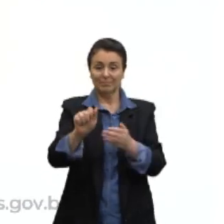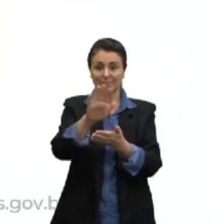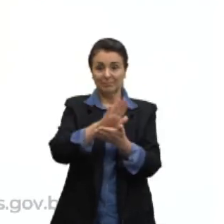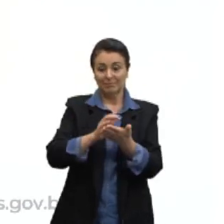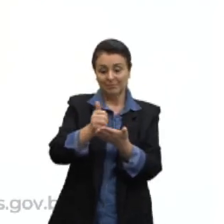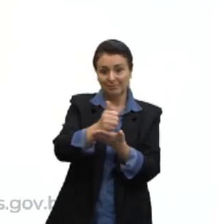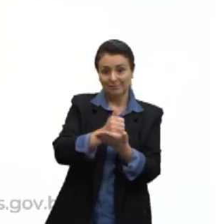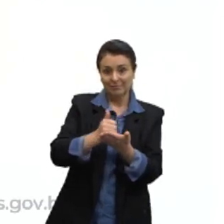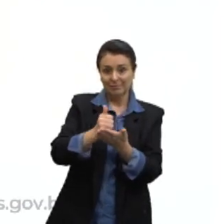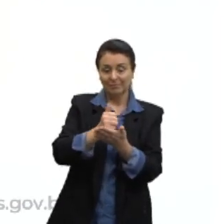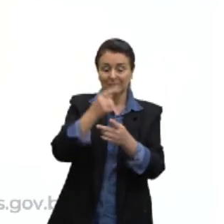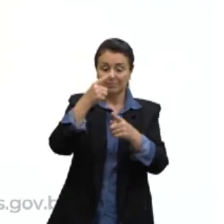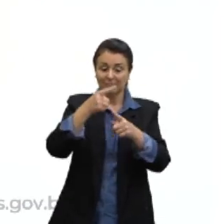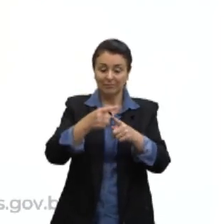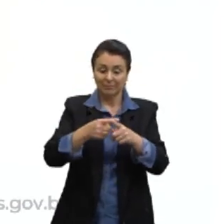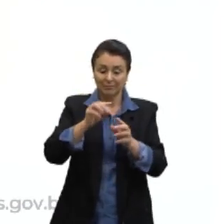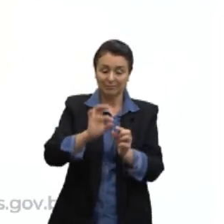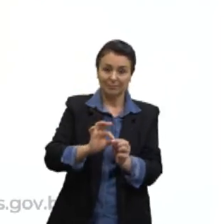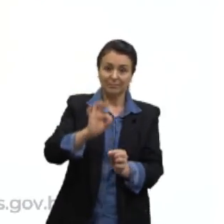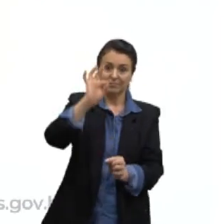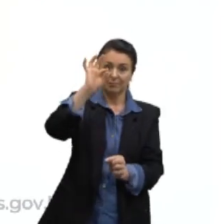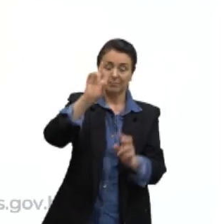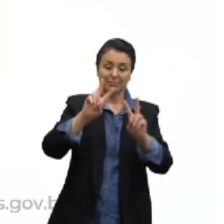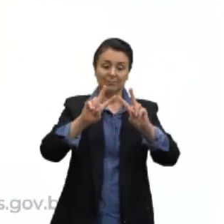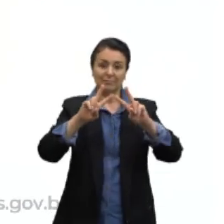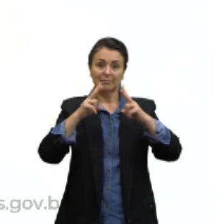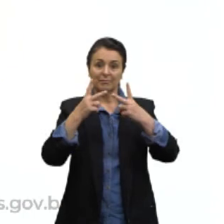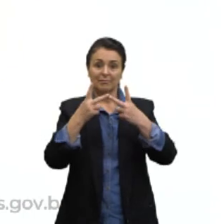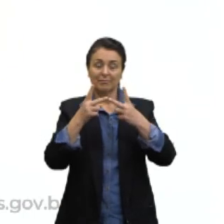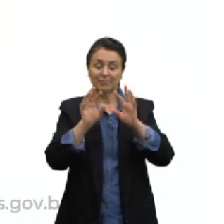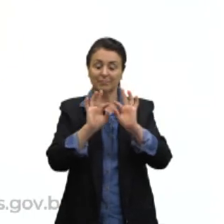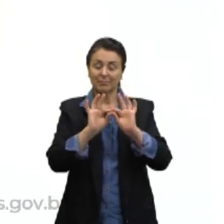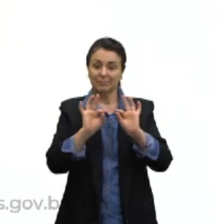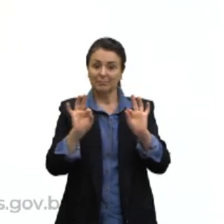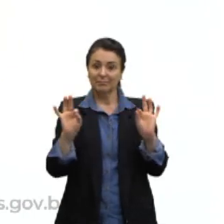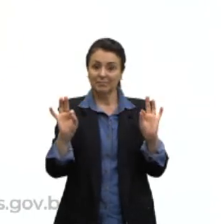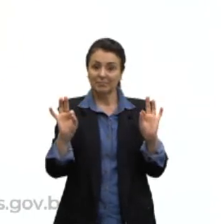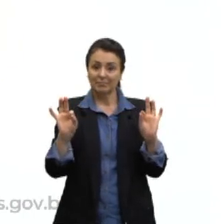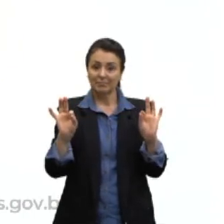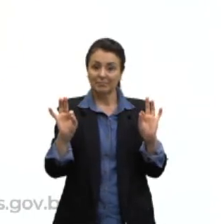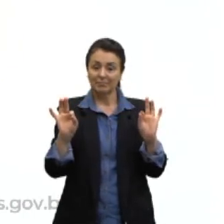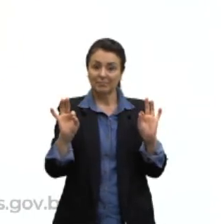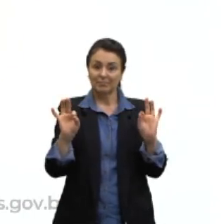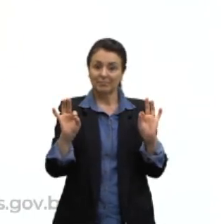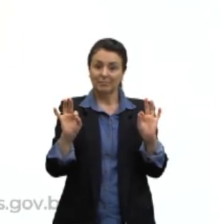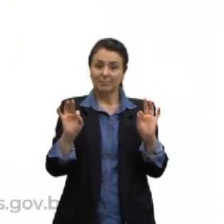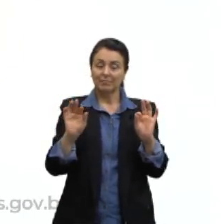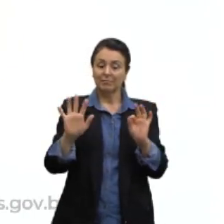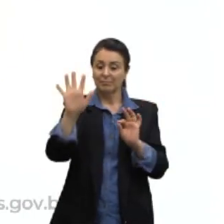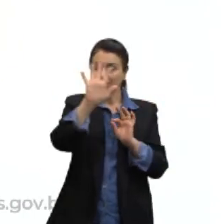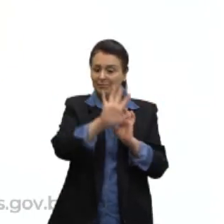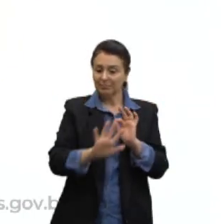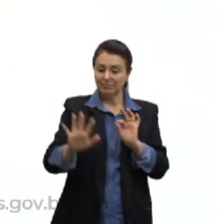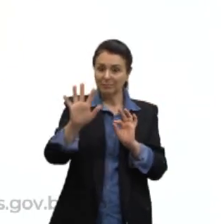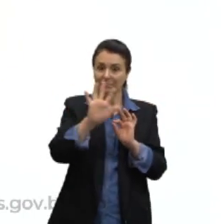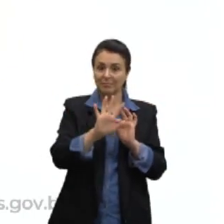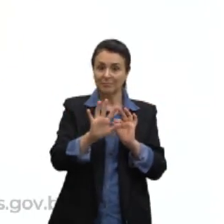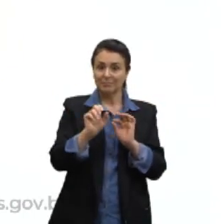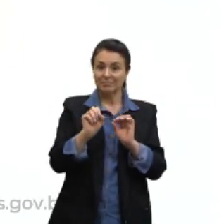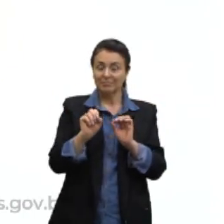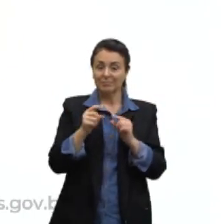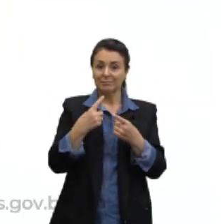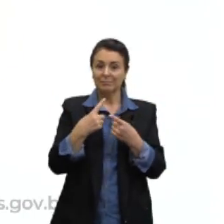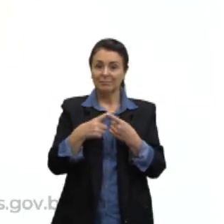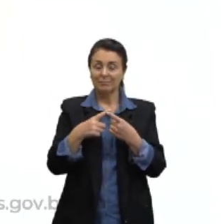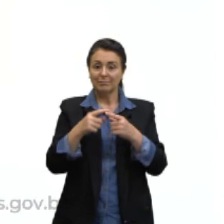a altura. Então, quem é esse volume é essa medida de uma porção de espaço que ele ocupa, porque